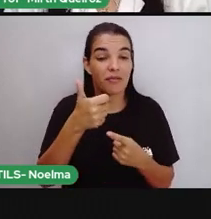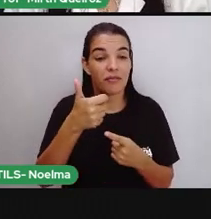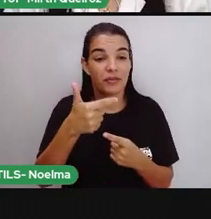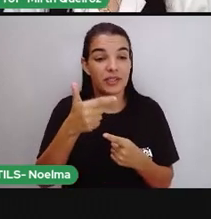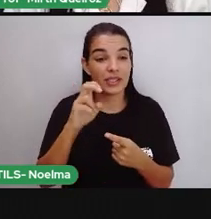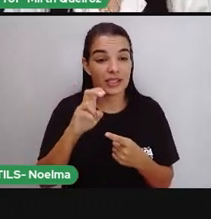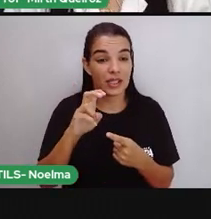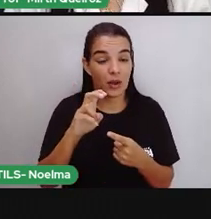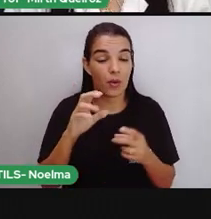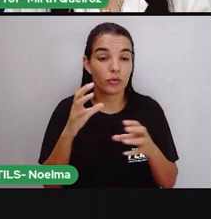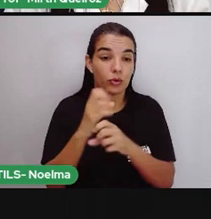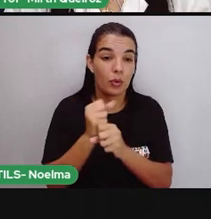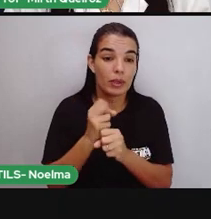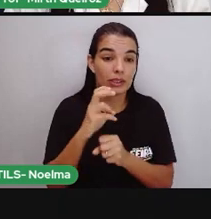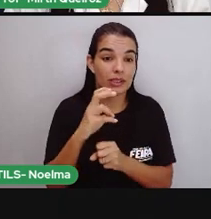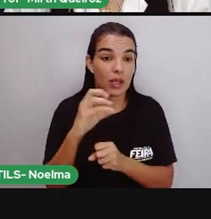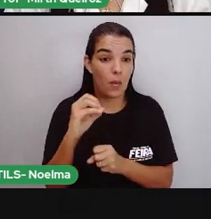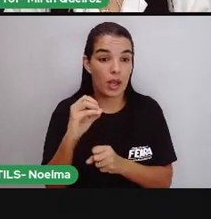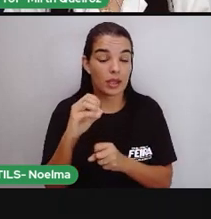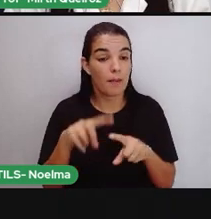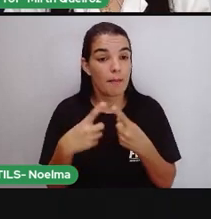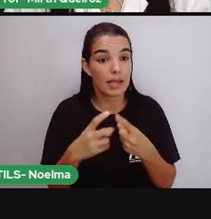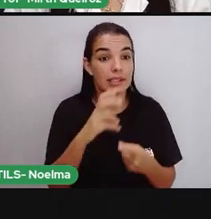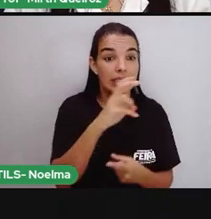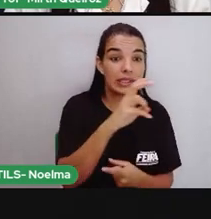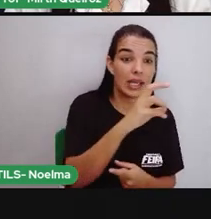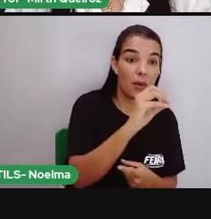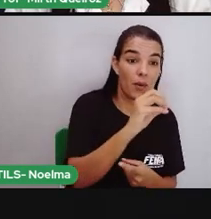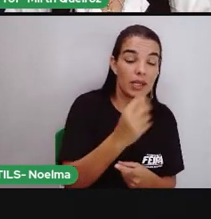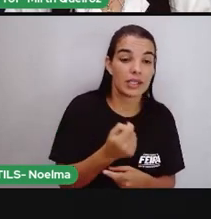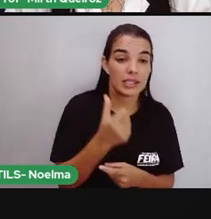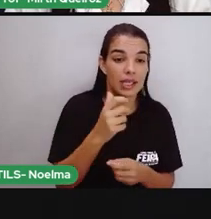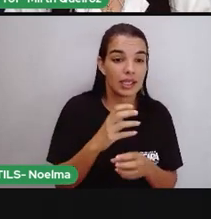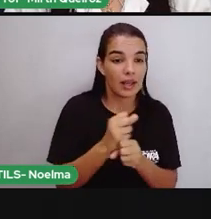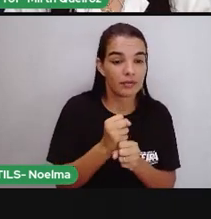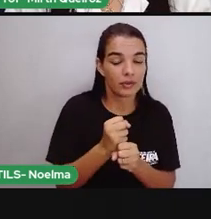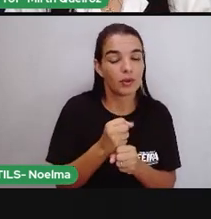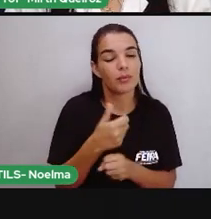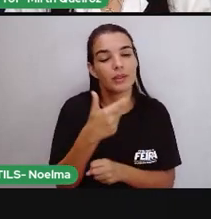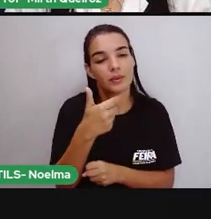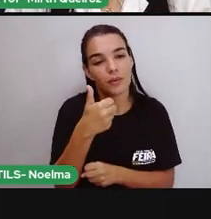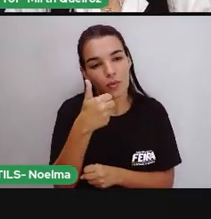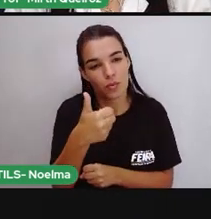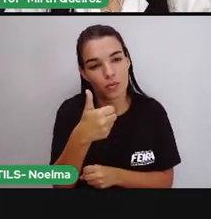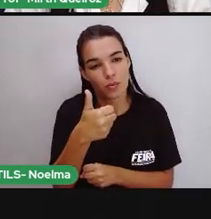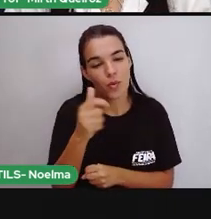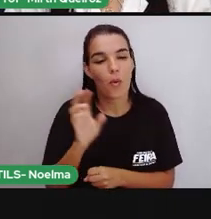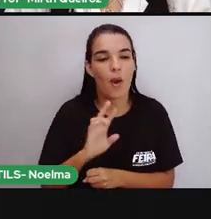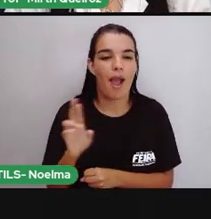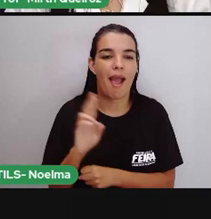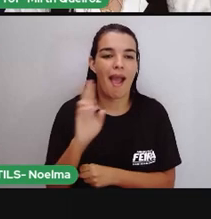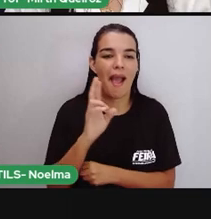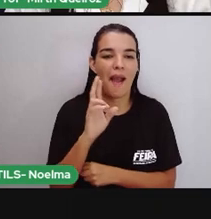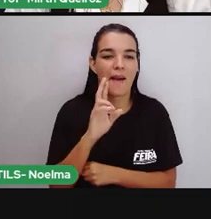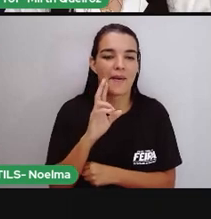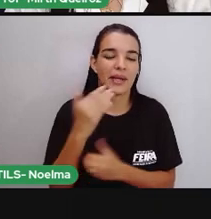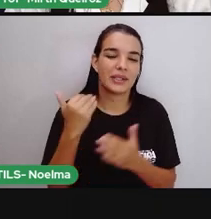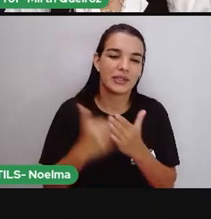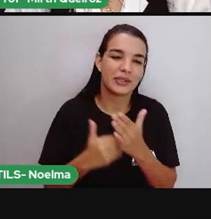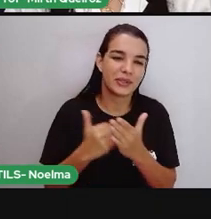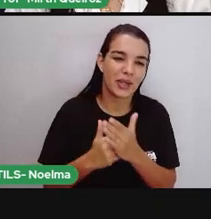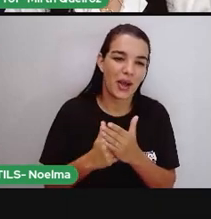centavos. 50 centavos mais 50 centavos daria 1 real. Então, a gente sobraria aqui 25